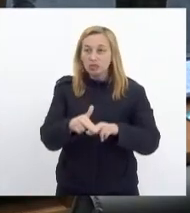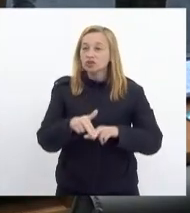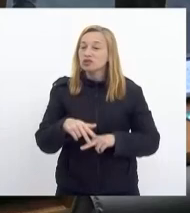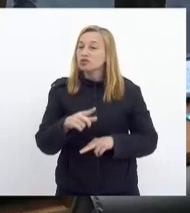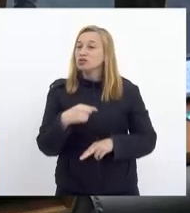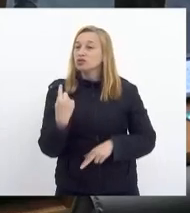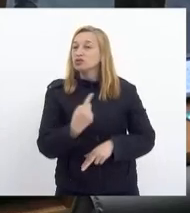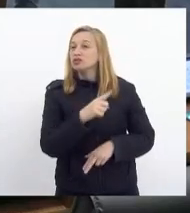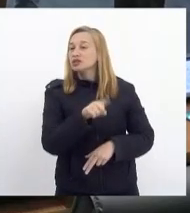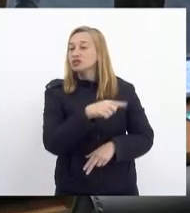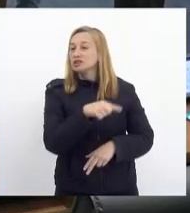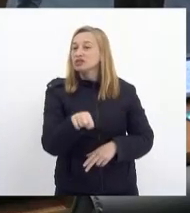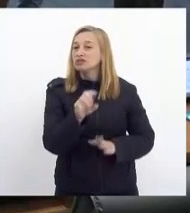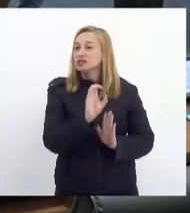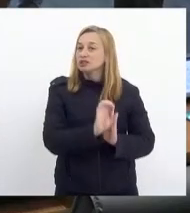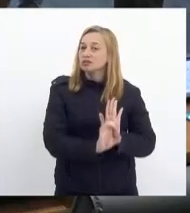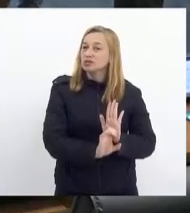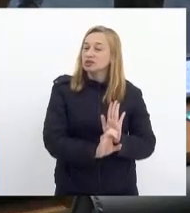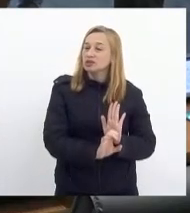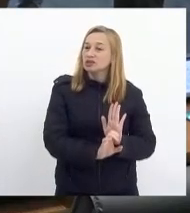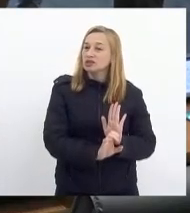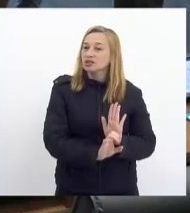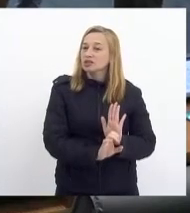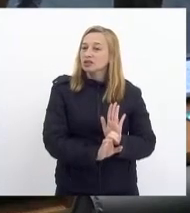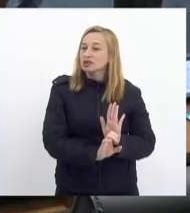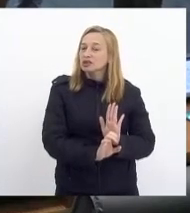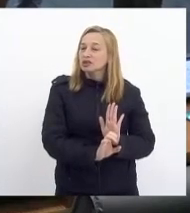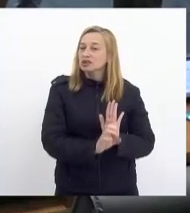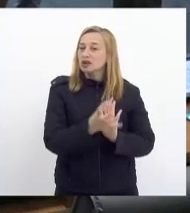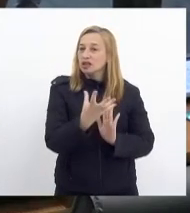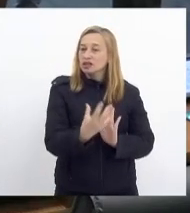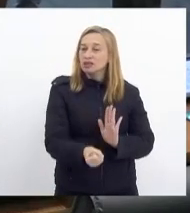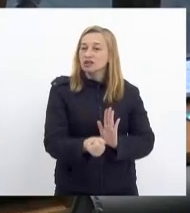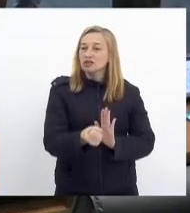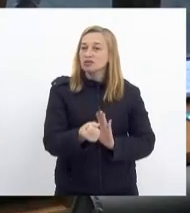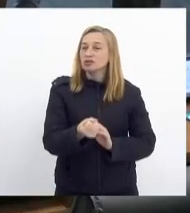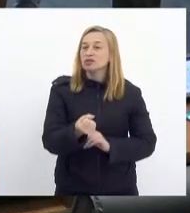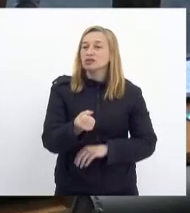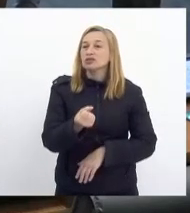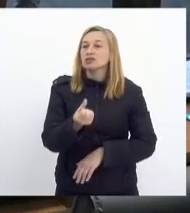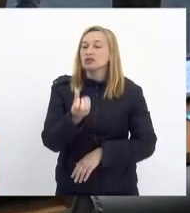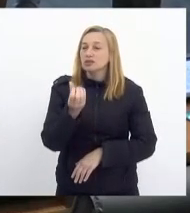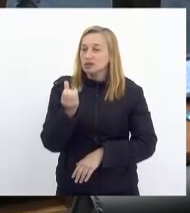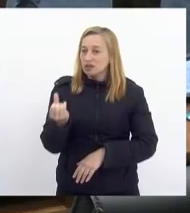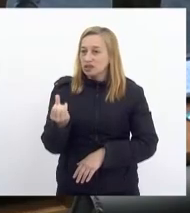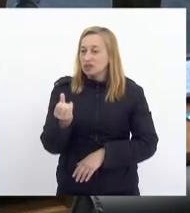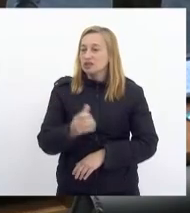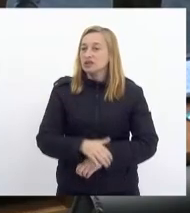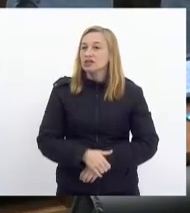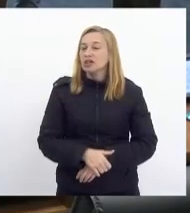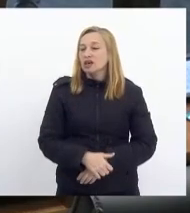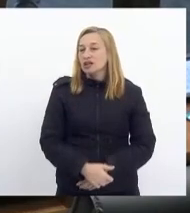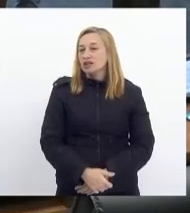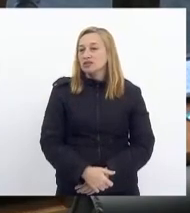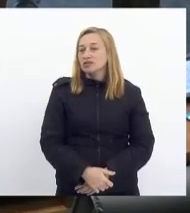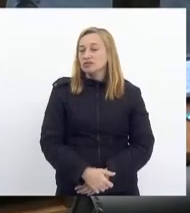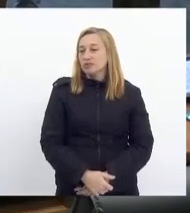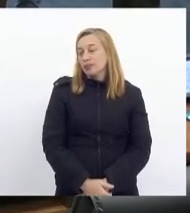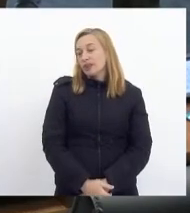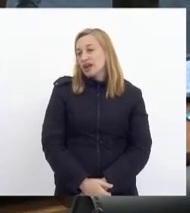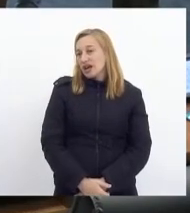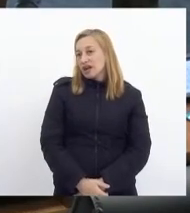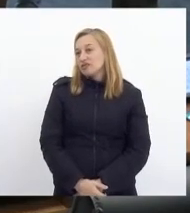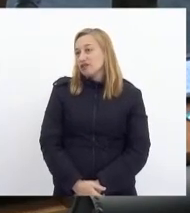rejeitamos essas emendas e acolhemos a de número 6. Então, parecer é favorável